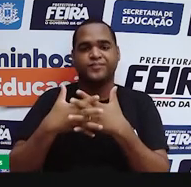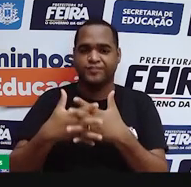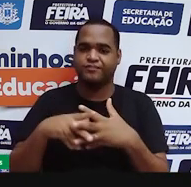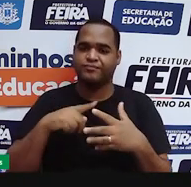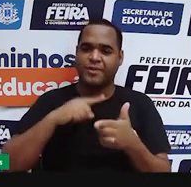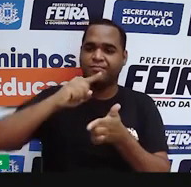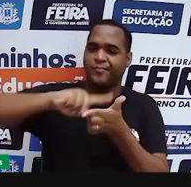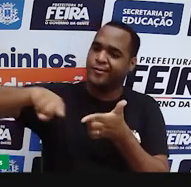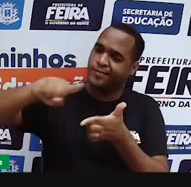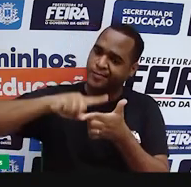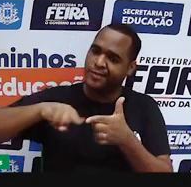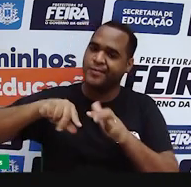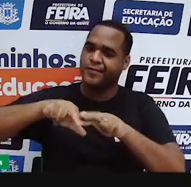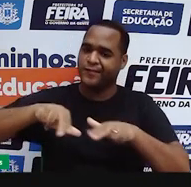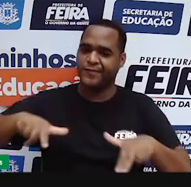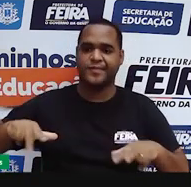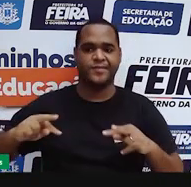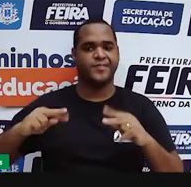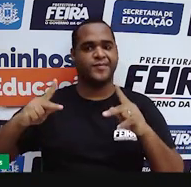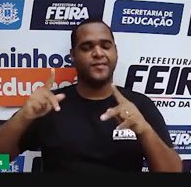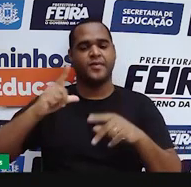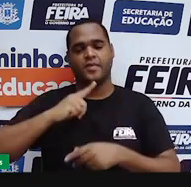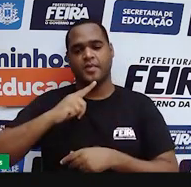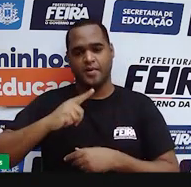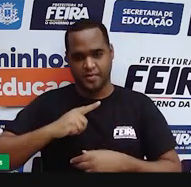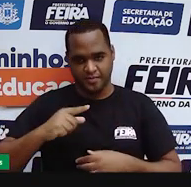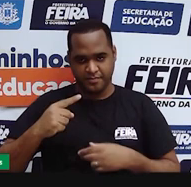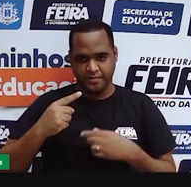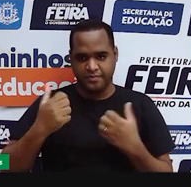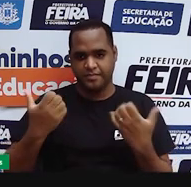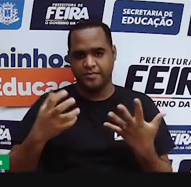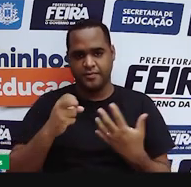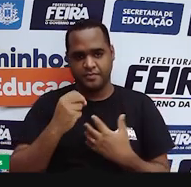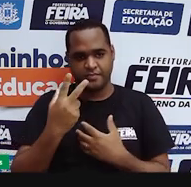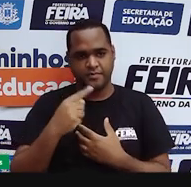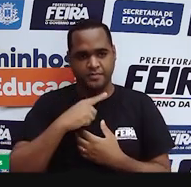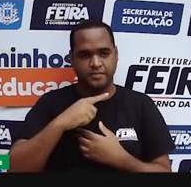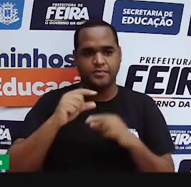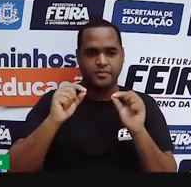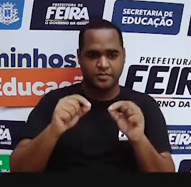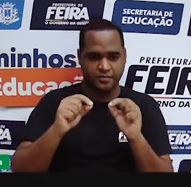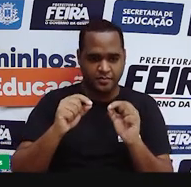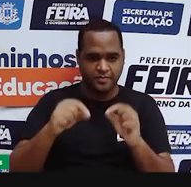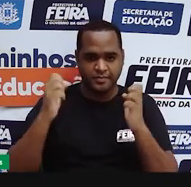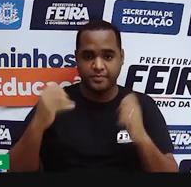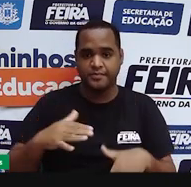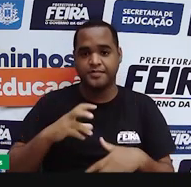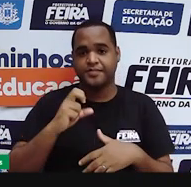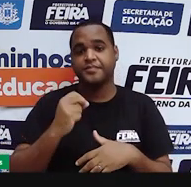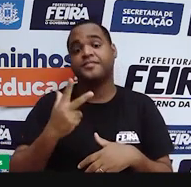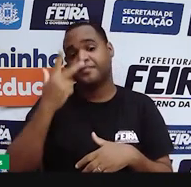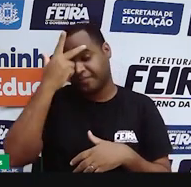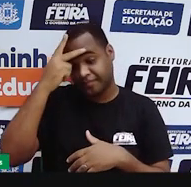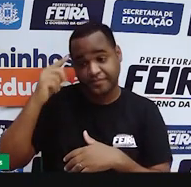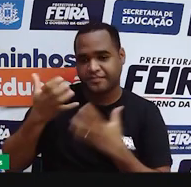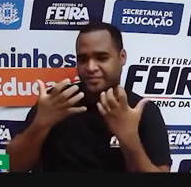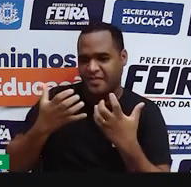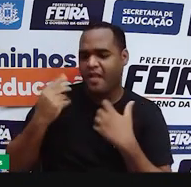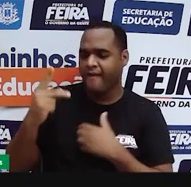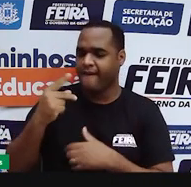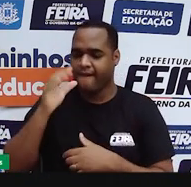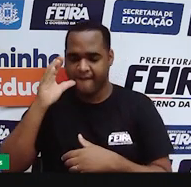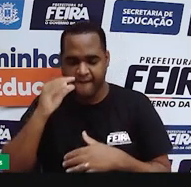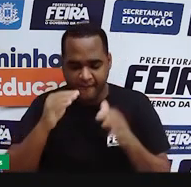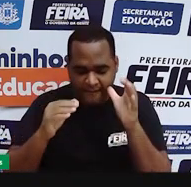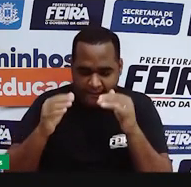conseguir alguma coisa por trás. Porque, como a gente já viu, muito dessa desinformação tem interesses ali por trás. A gente